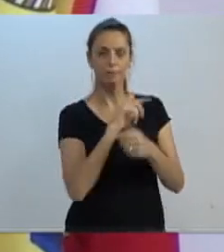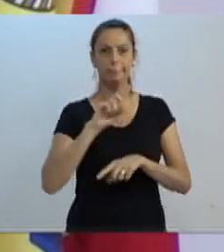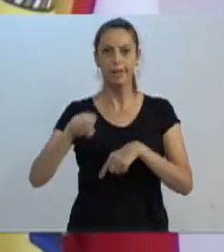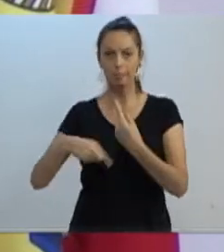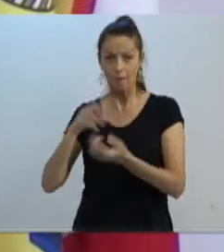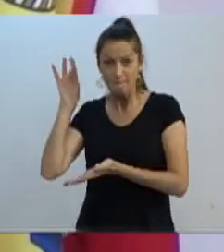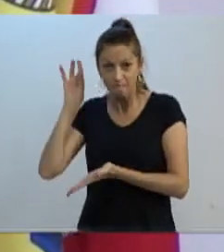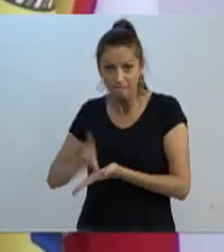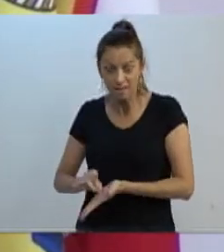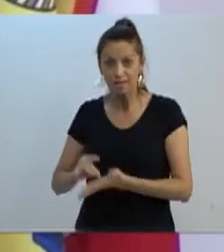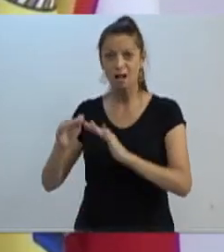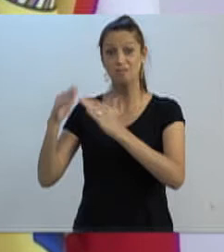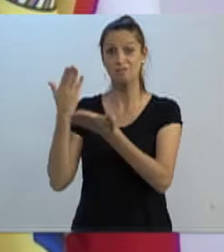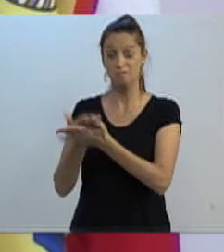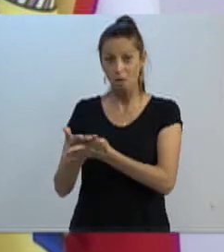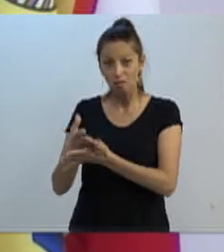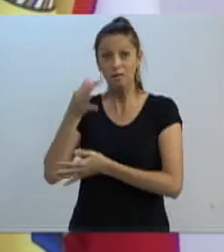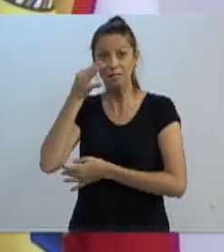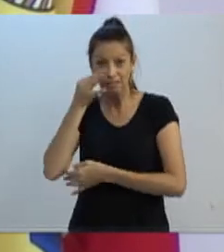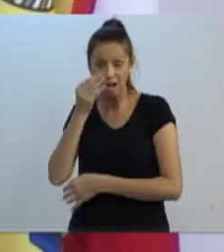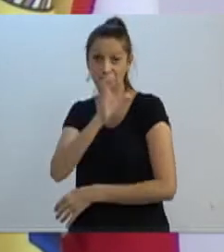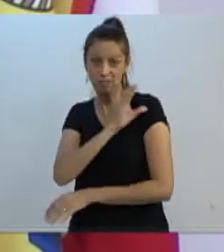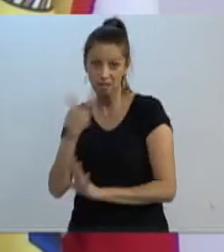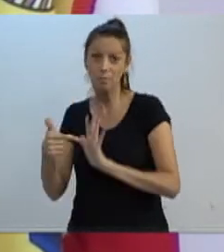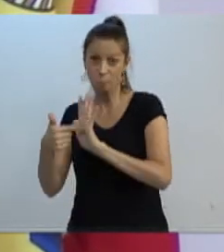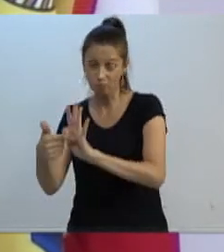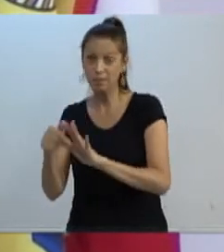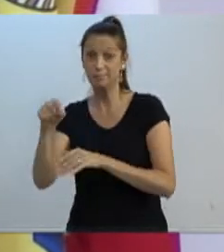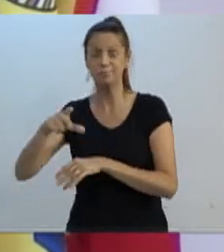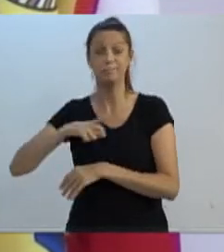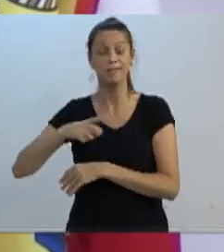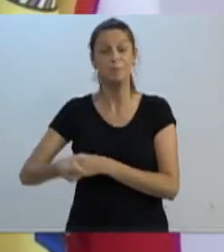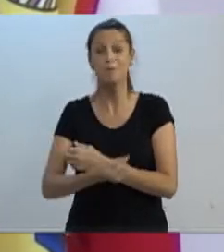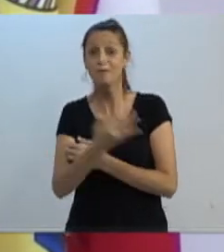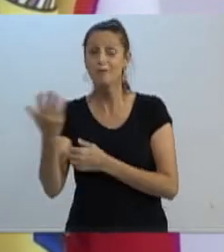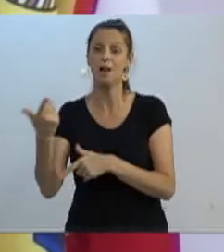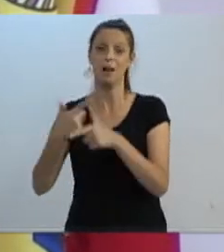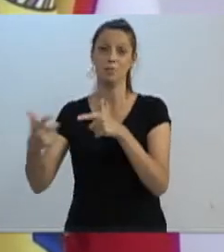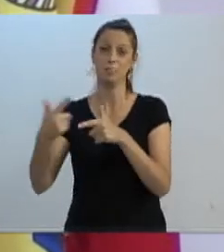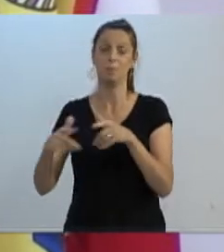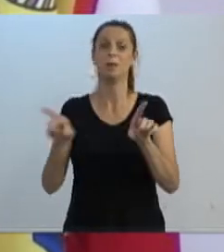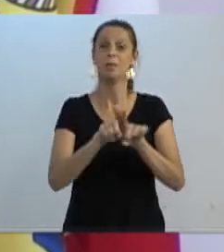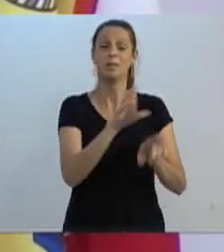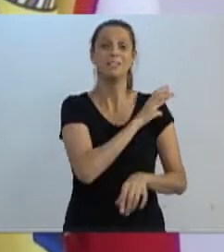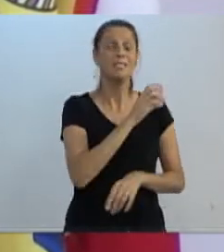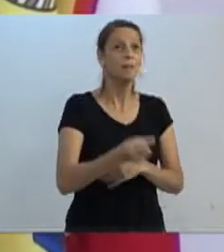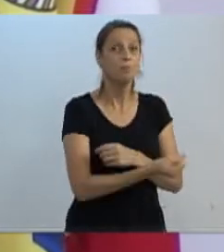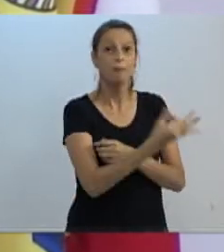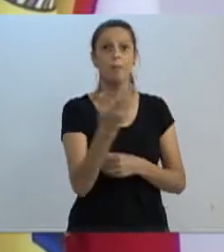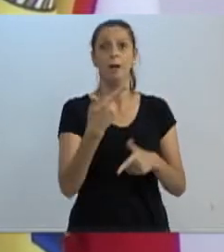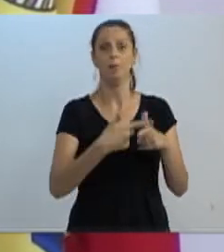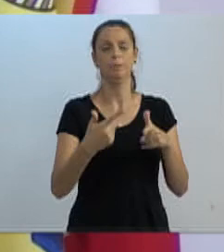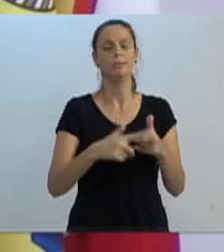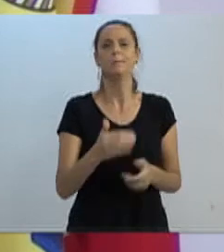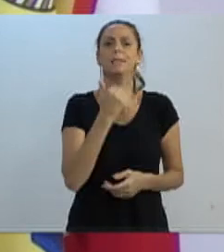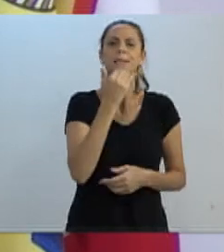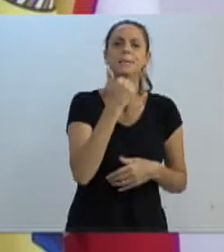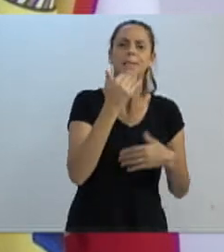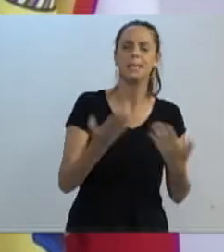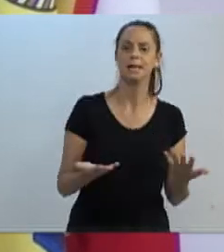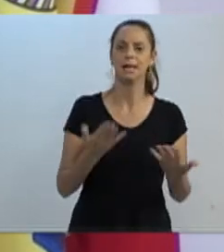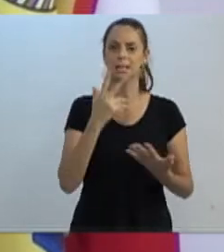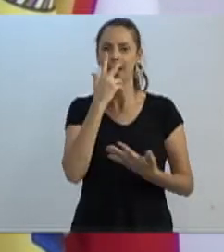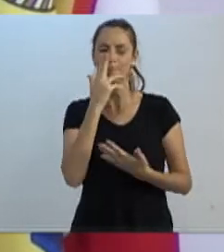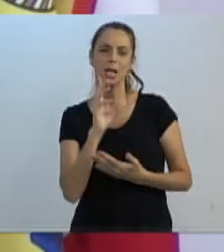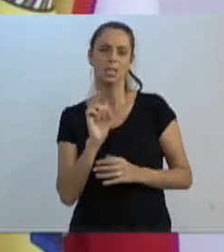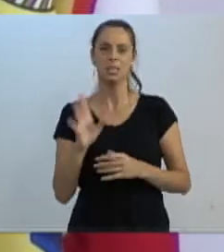das nossas escolas, das nossas seis escolas que realmente estão com vários problemas, e seis que estão com vários problemas. Então, não adianta ficar fazendo aquele